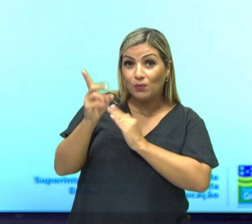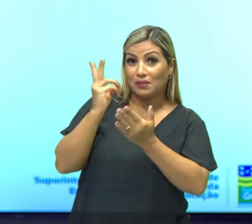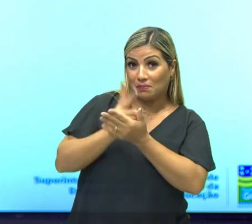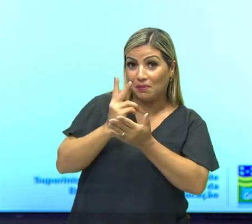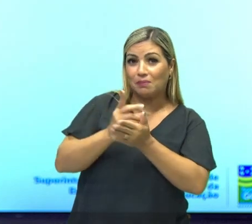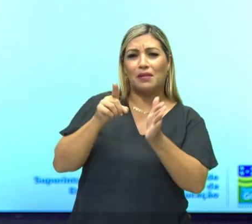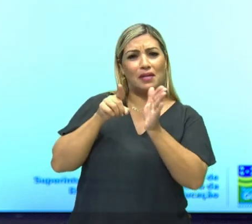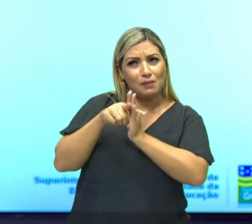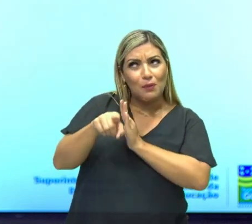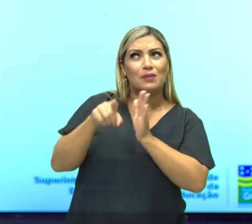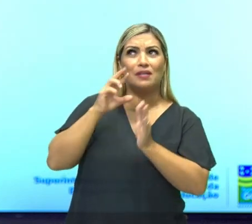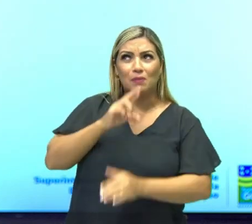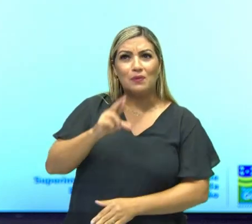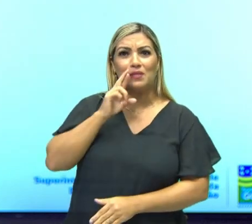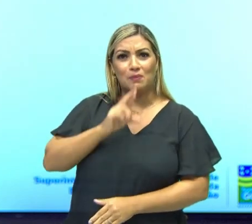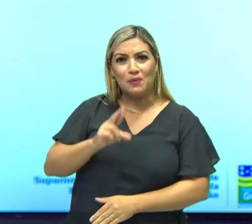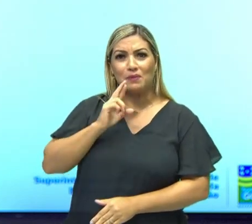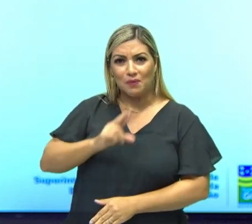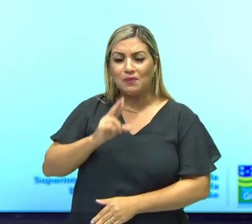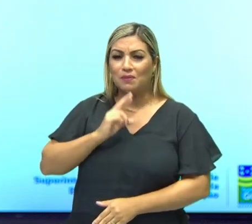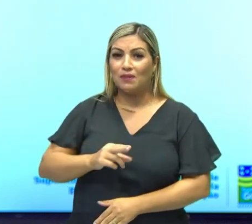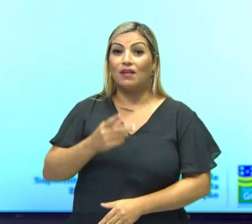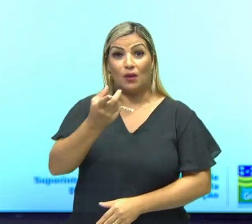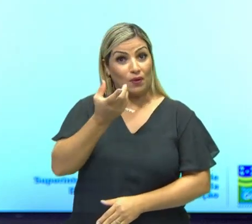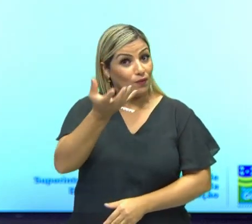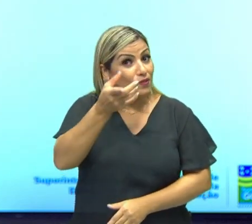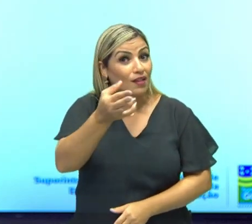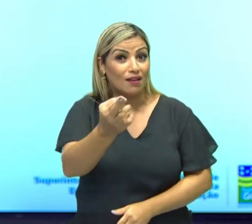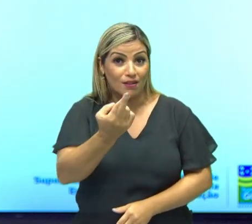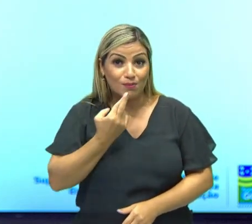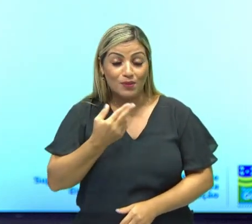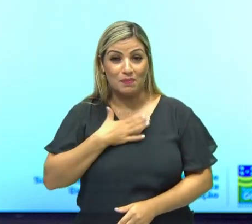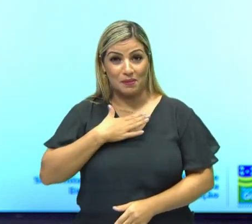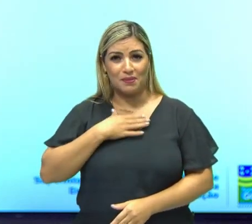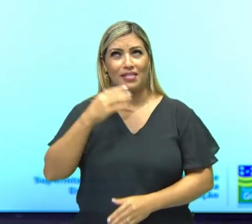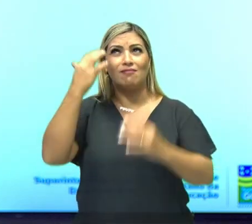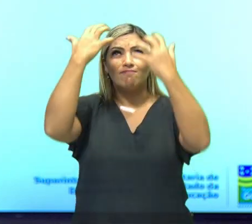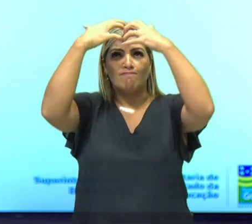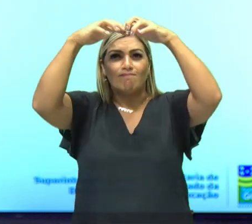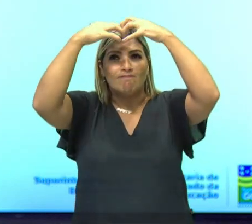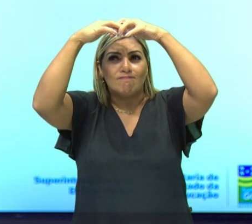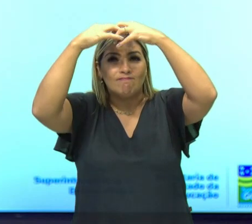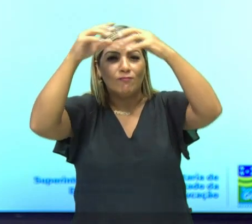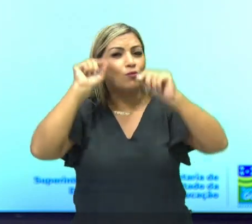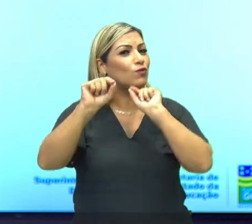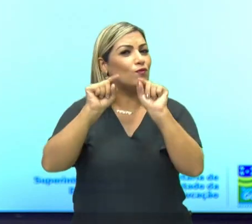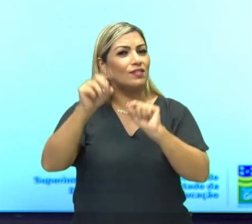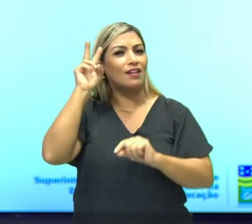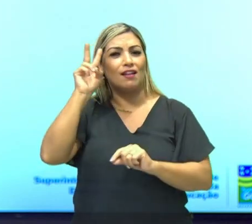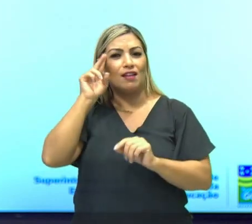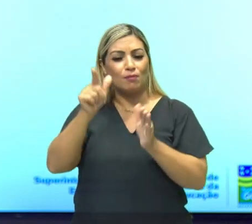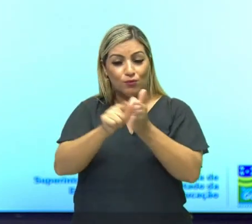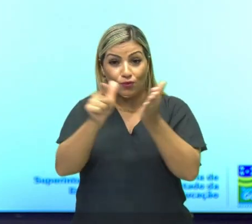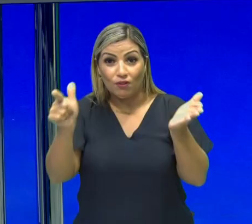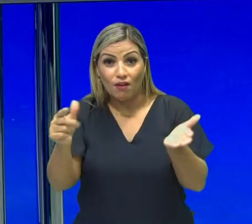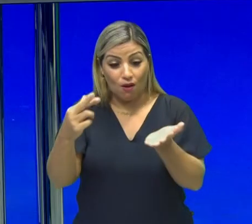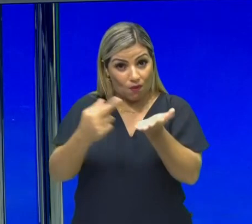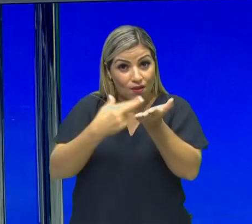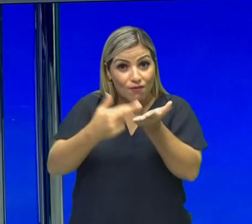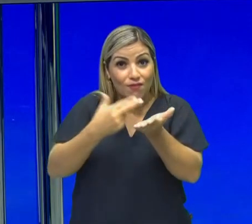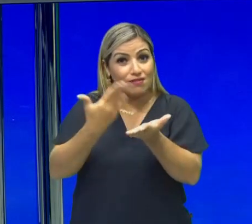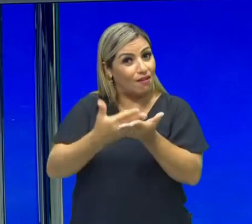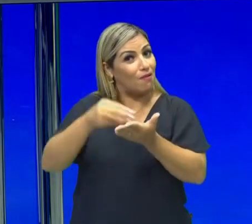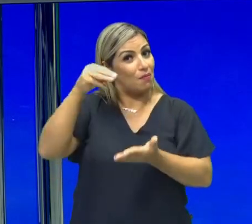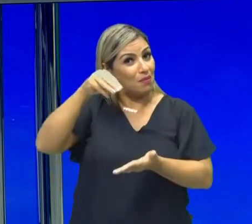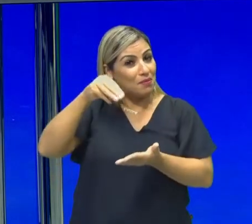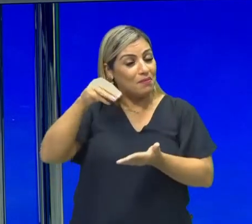mesma, do início ao fim, mas eu quero que você responda. Vem trazendo à sua mente o que você lembra de jornais, revistas, da aula